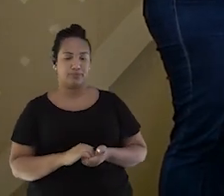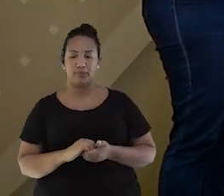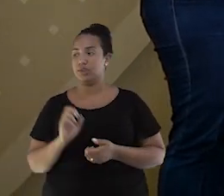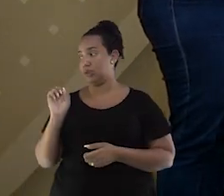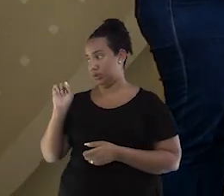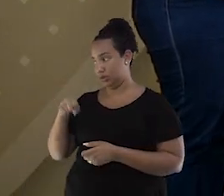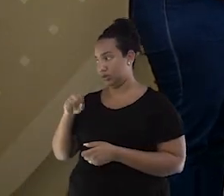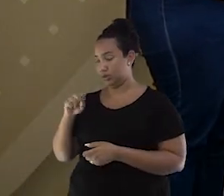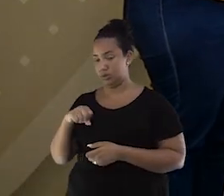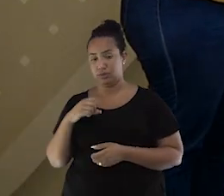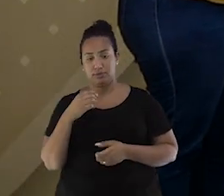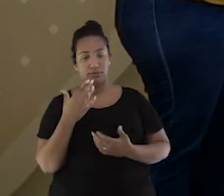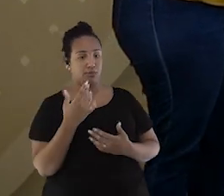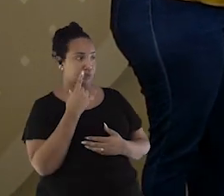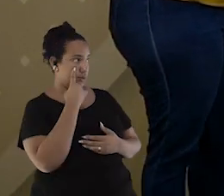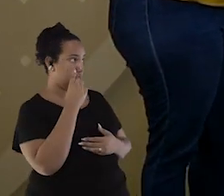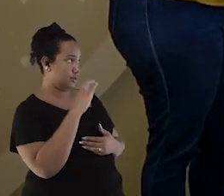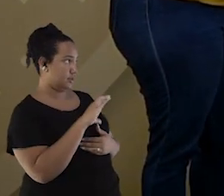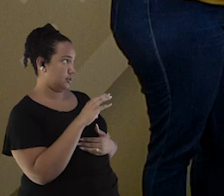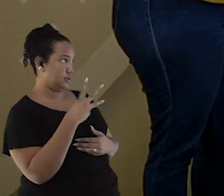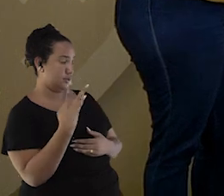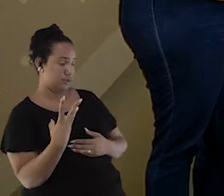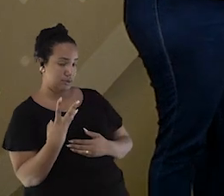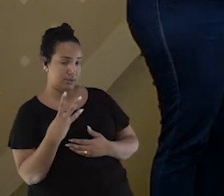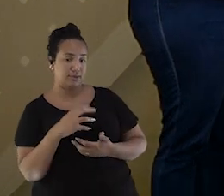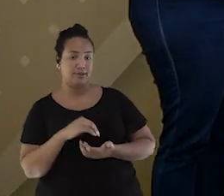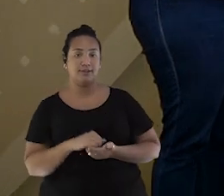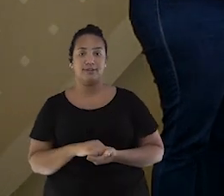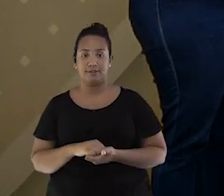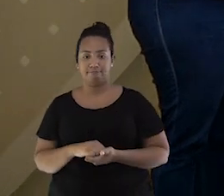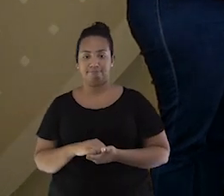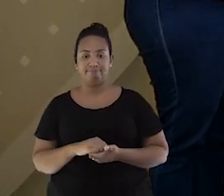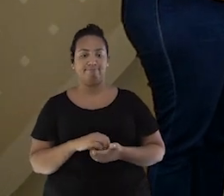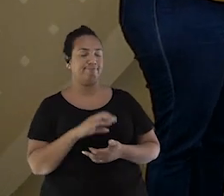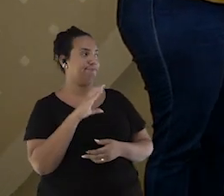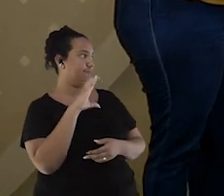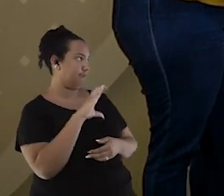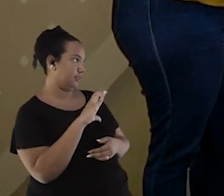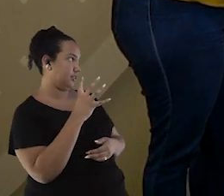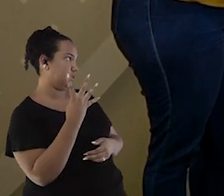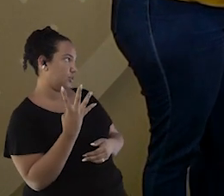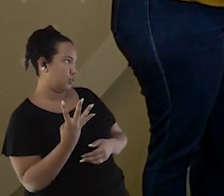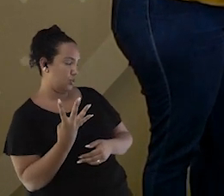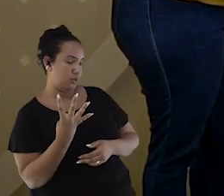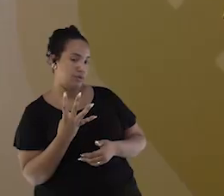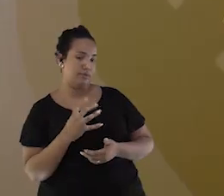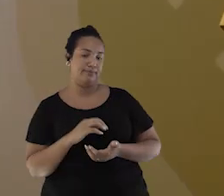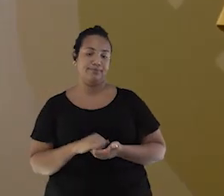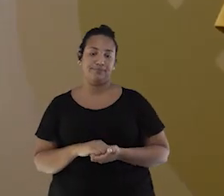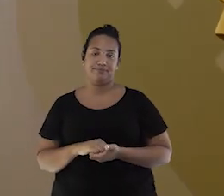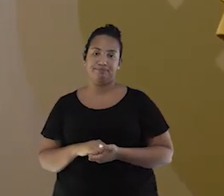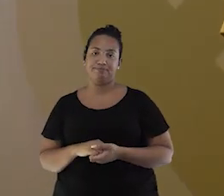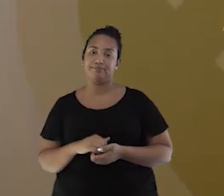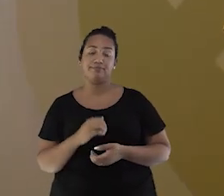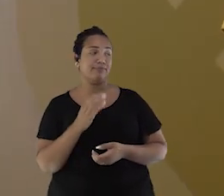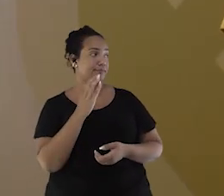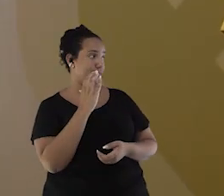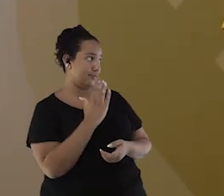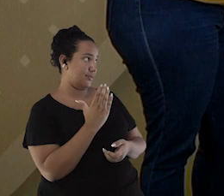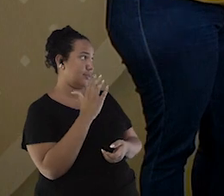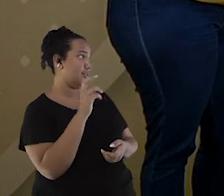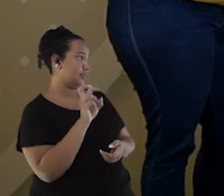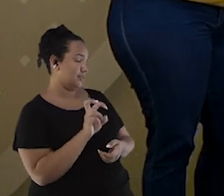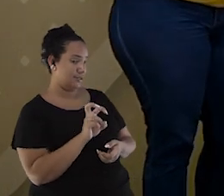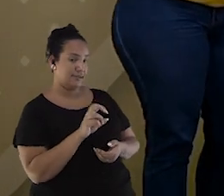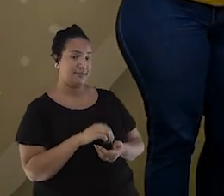C3. Isso. Acertou. C4. E C5. Isso.